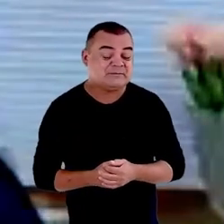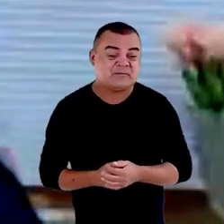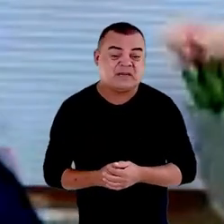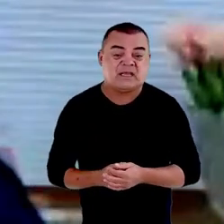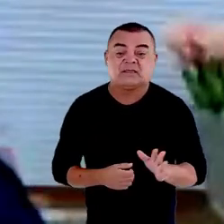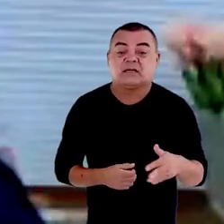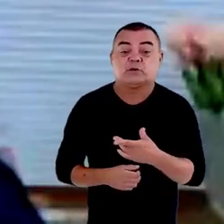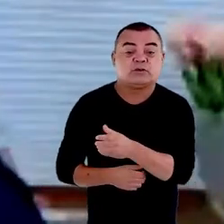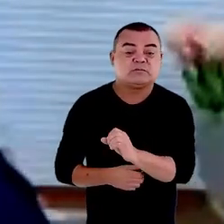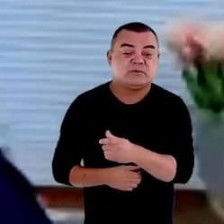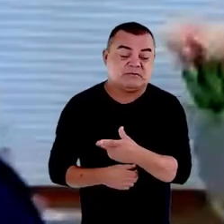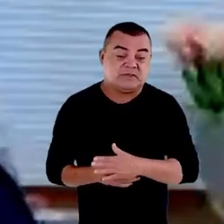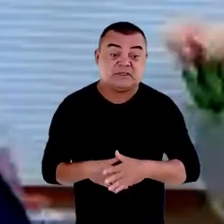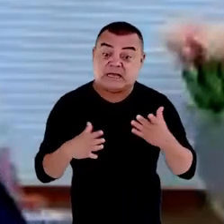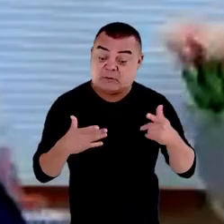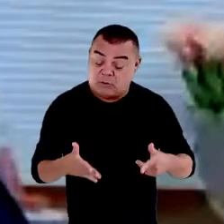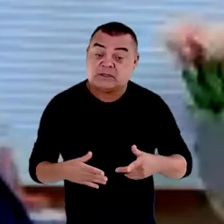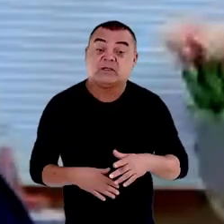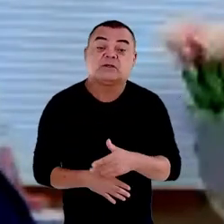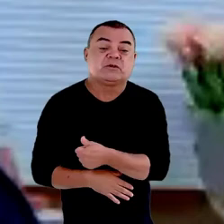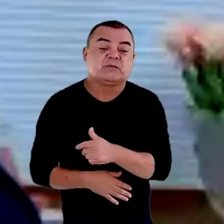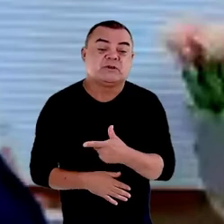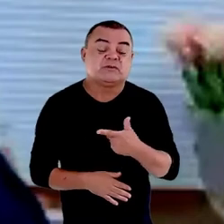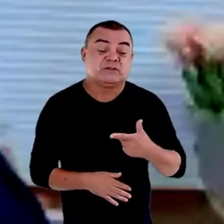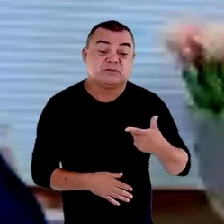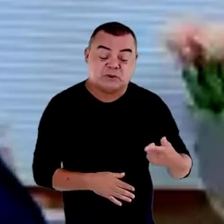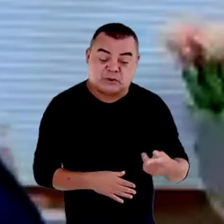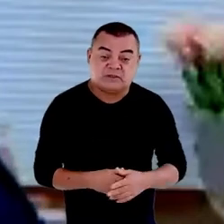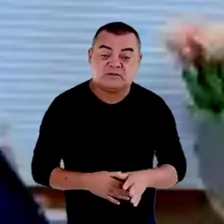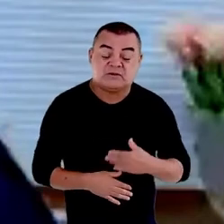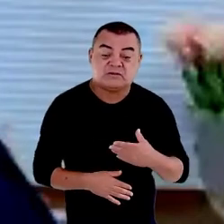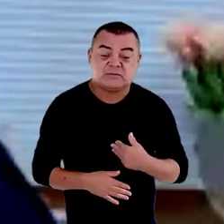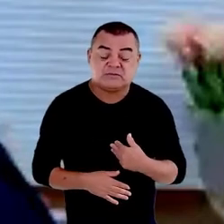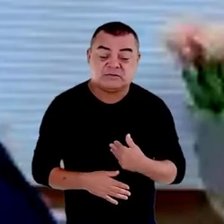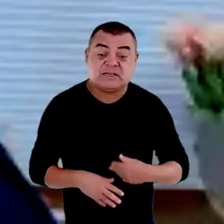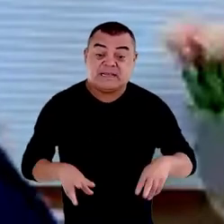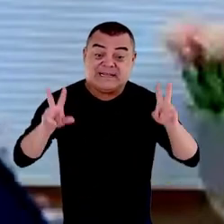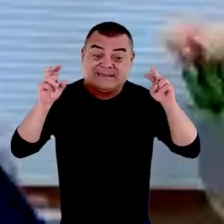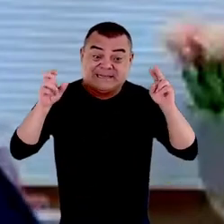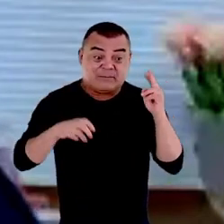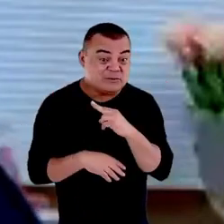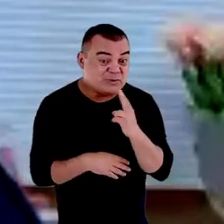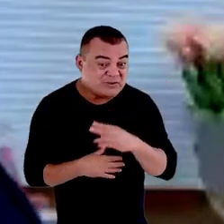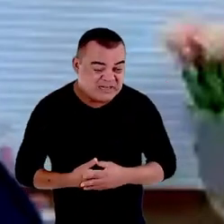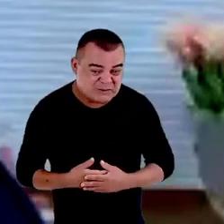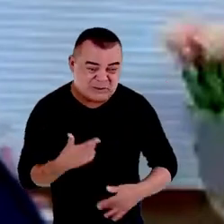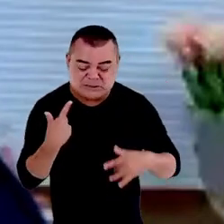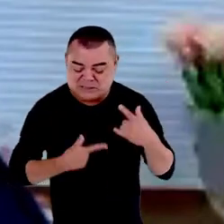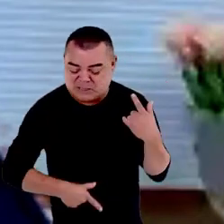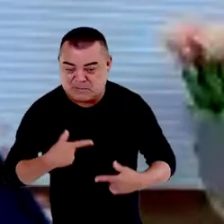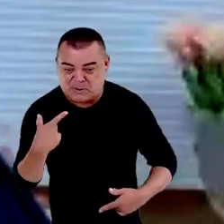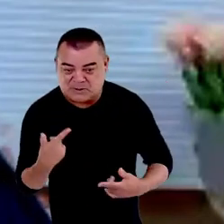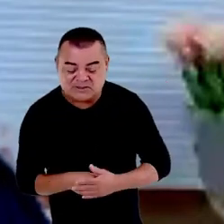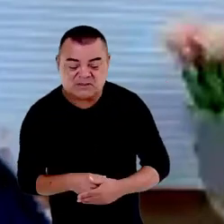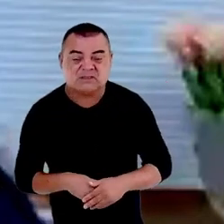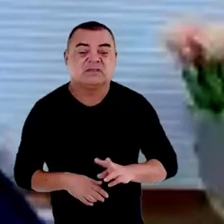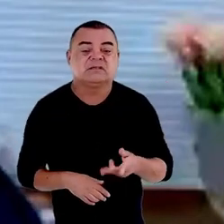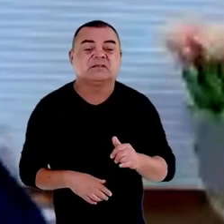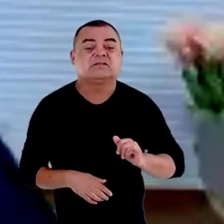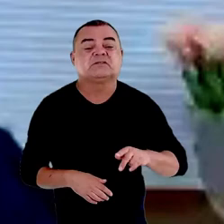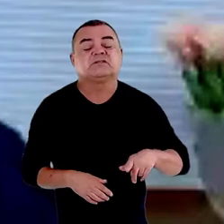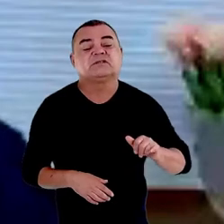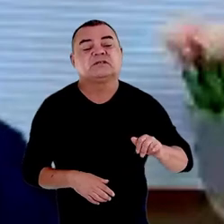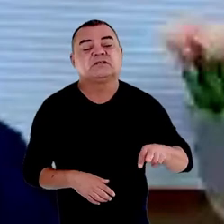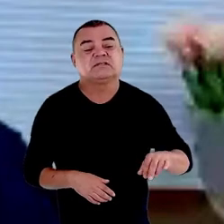estamos em 2022 e estamos tratando aqui de questões urgentes de políticas higienistas que foi